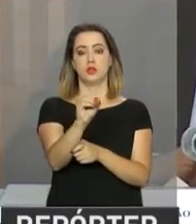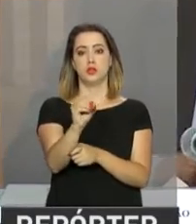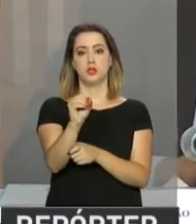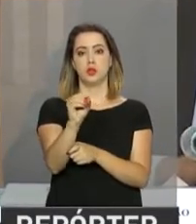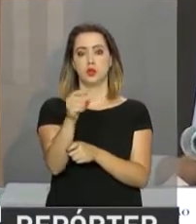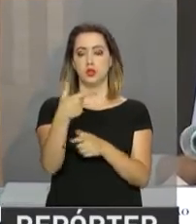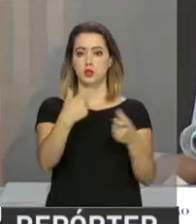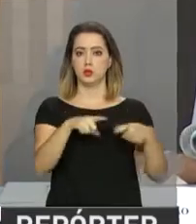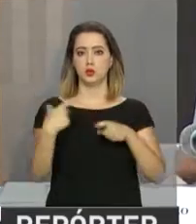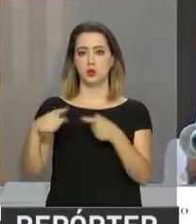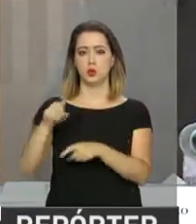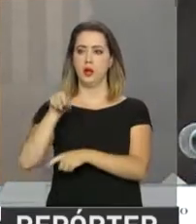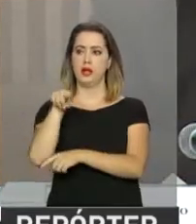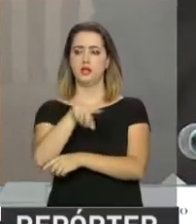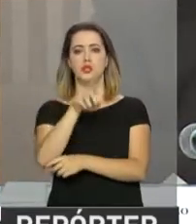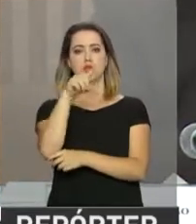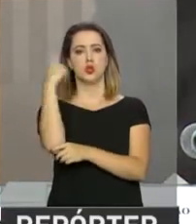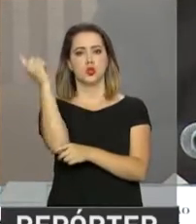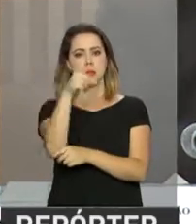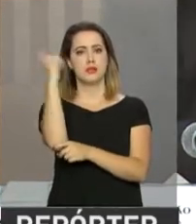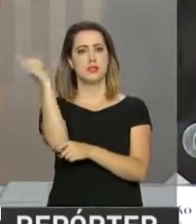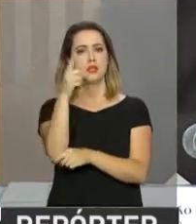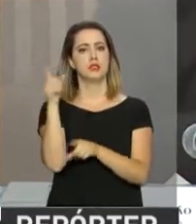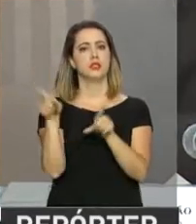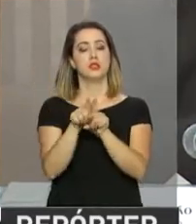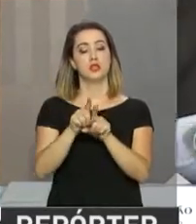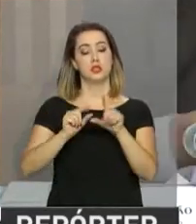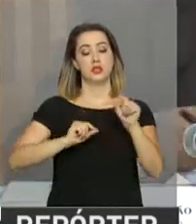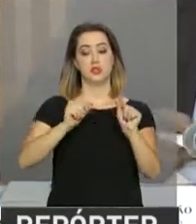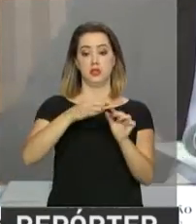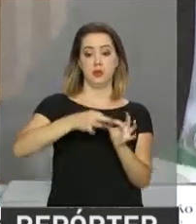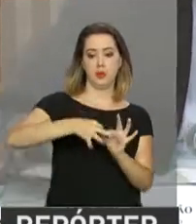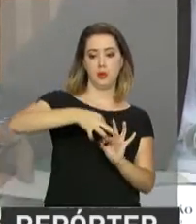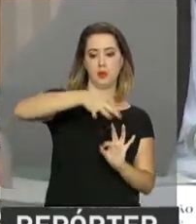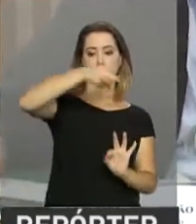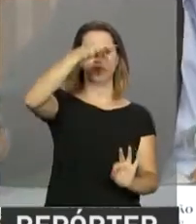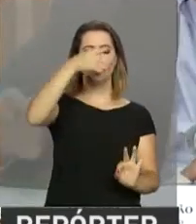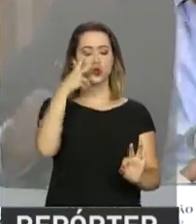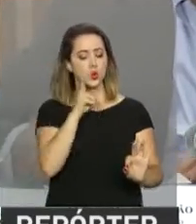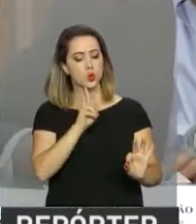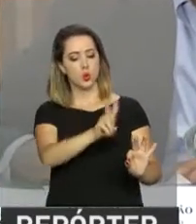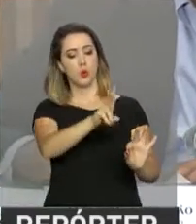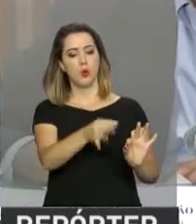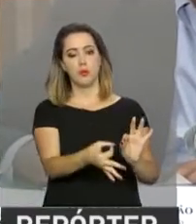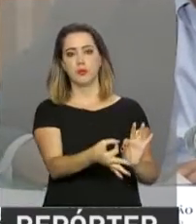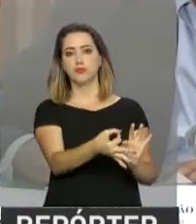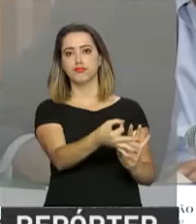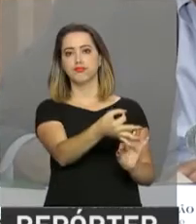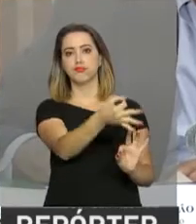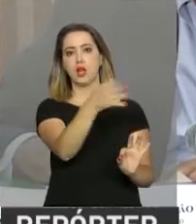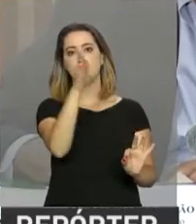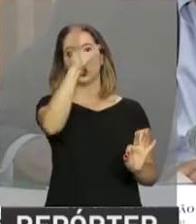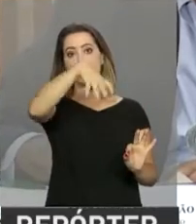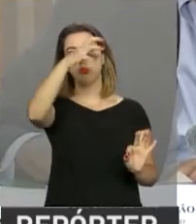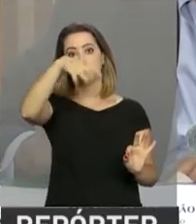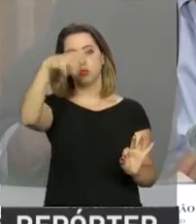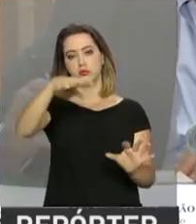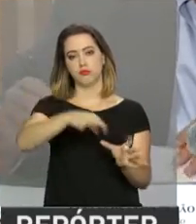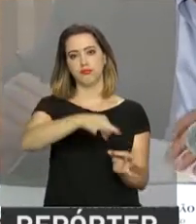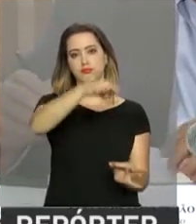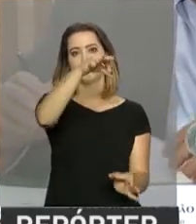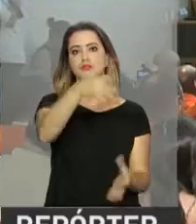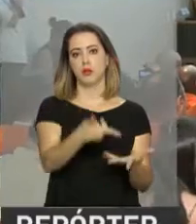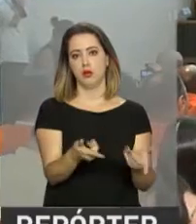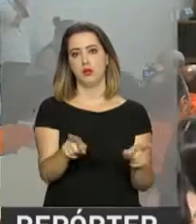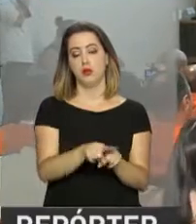e 60 pluviômetros, aparelhos que medem o nível de incidência da chuva em 12 municípios. A iniciativa é uma prevenção para o